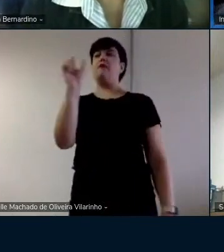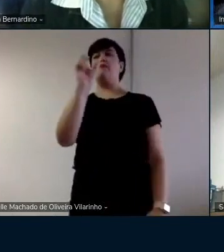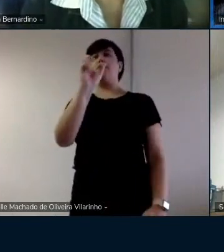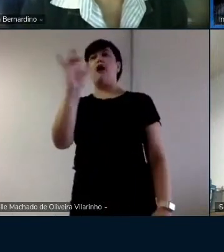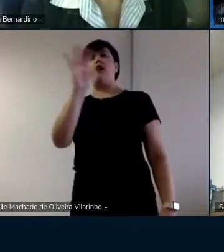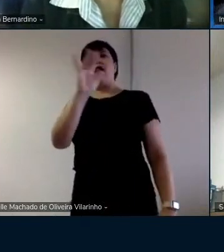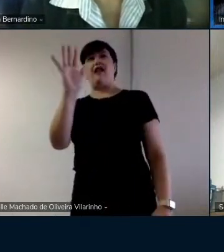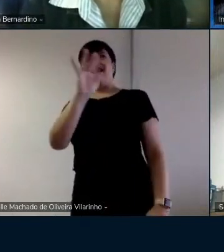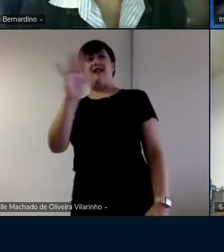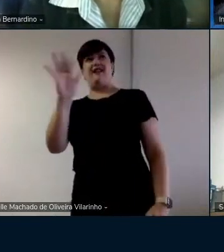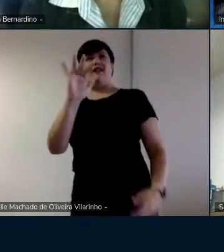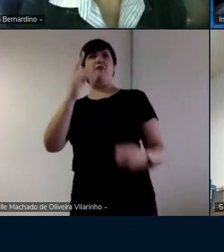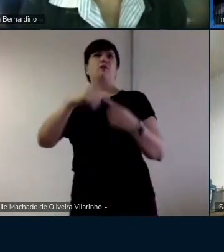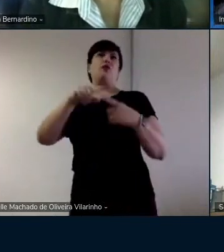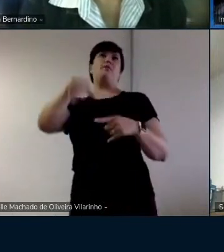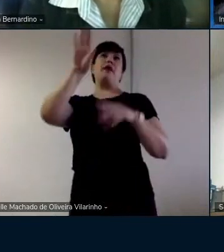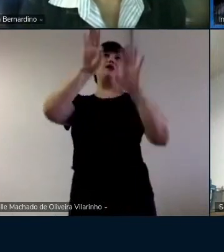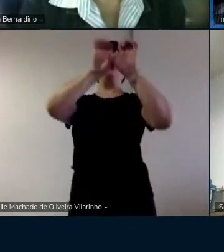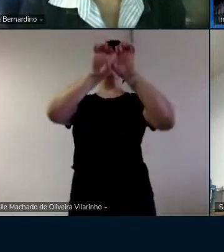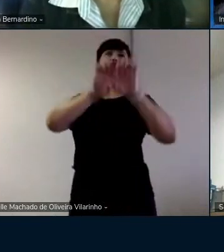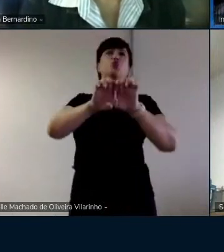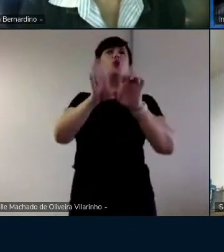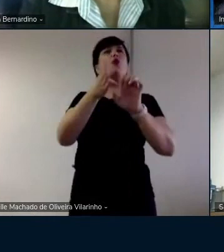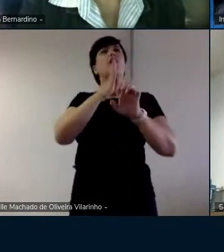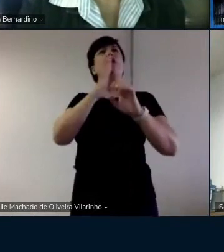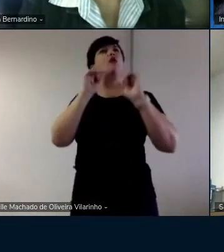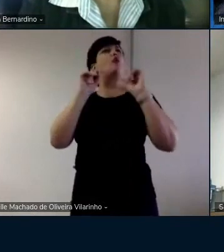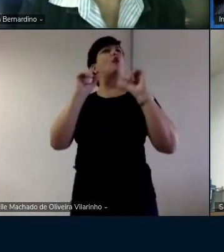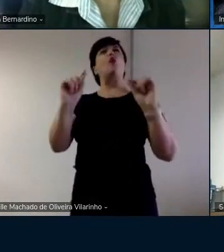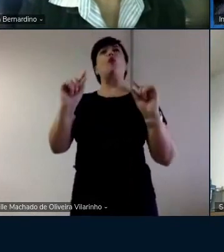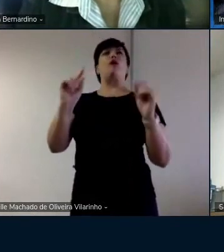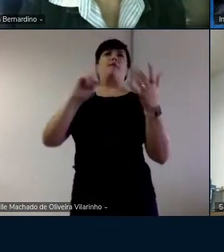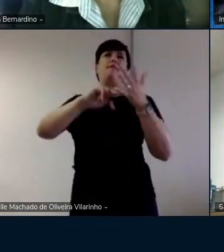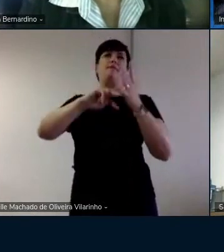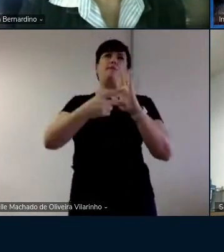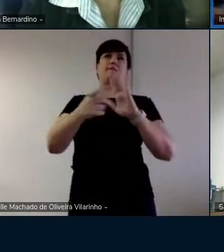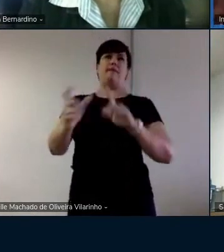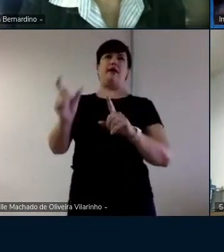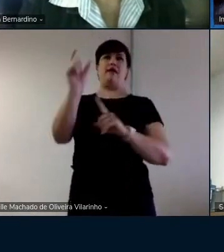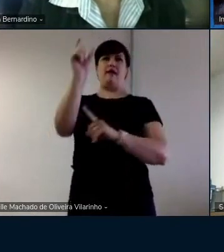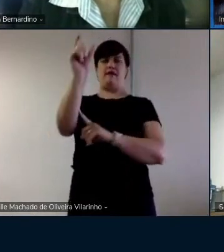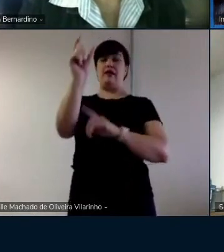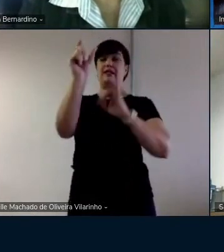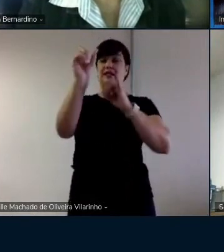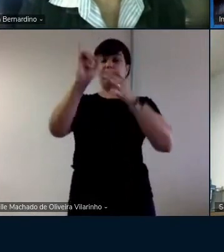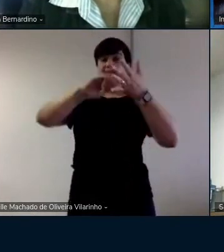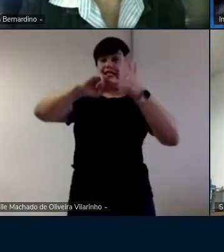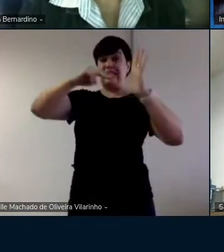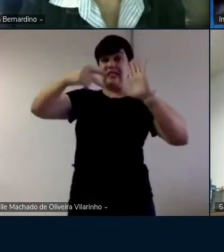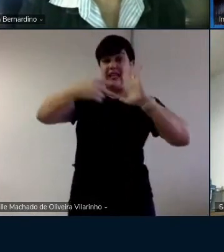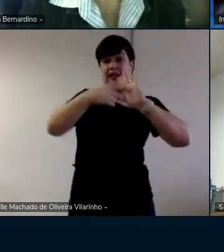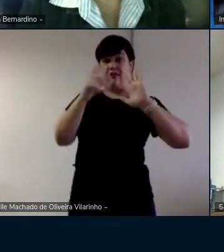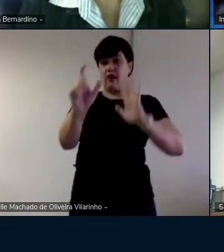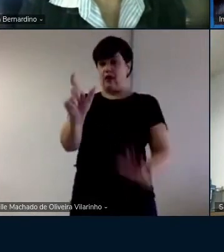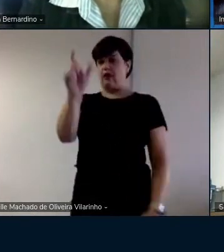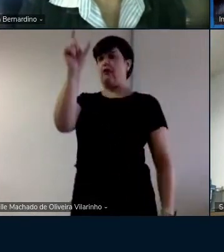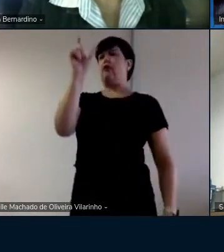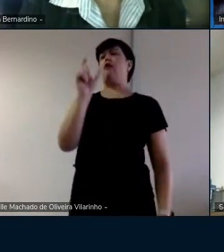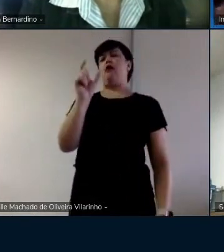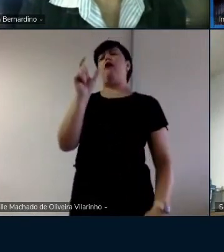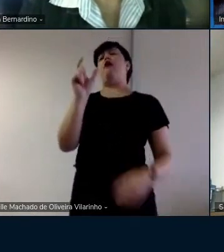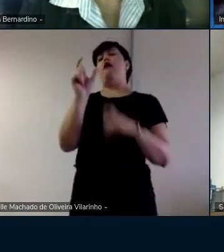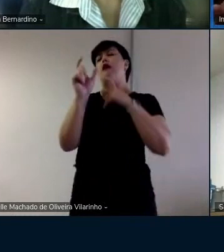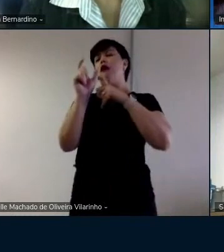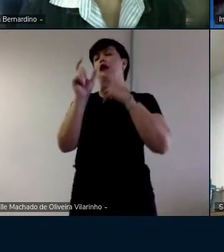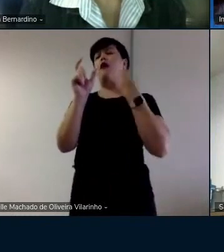realmente focar na estrutura da palavra, né? E aí, quando se entrava na reflexão do significado da palavra, aí a